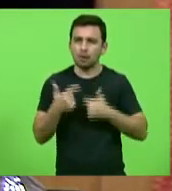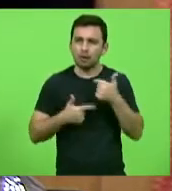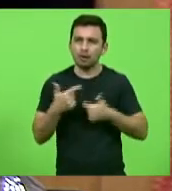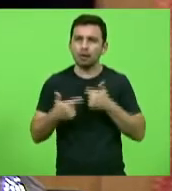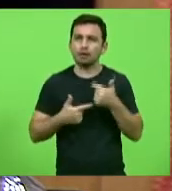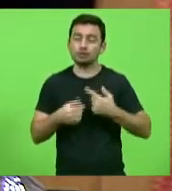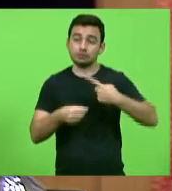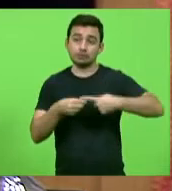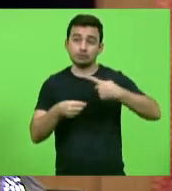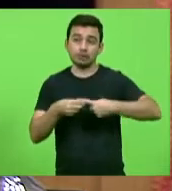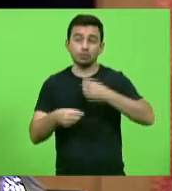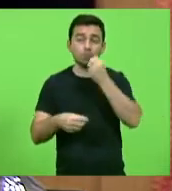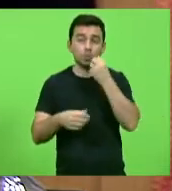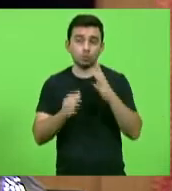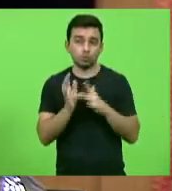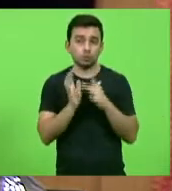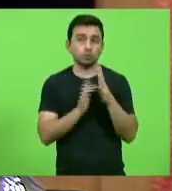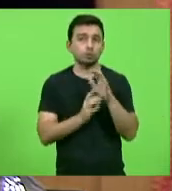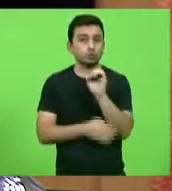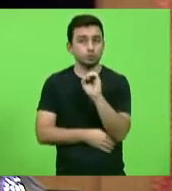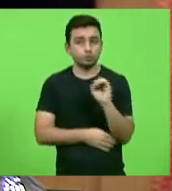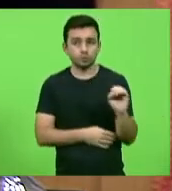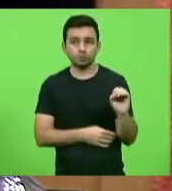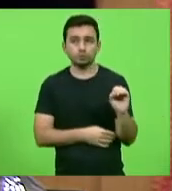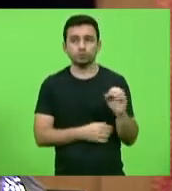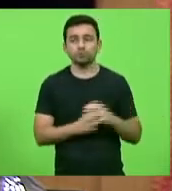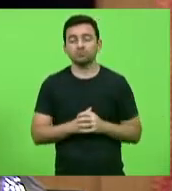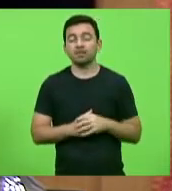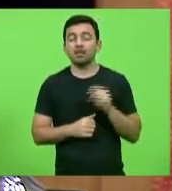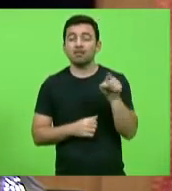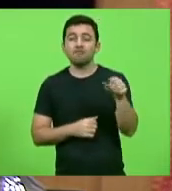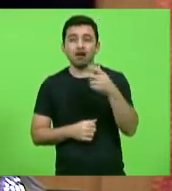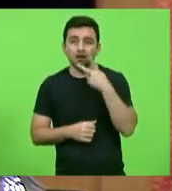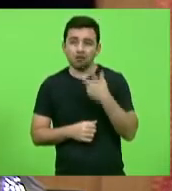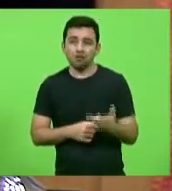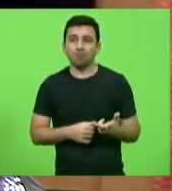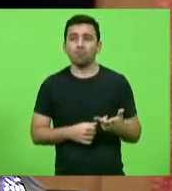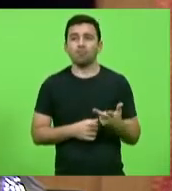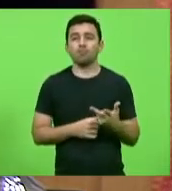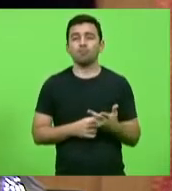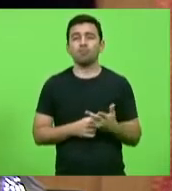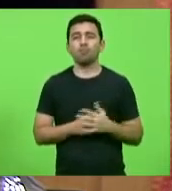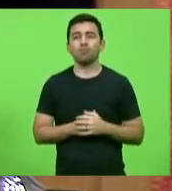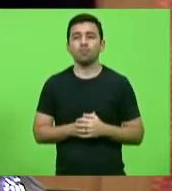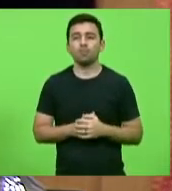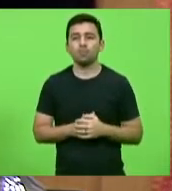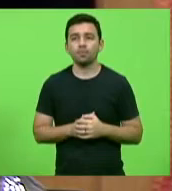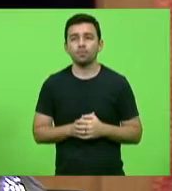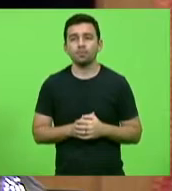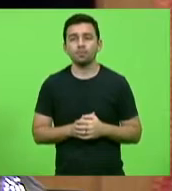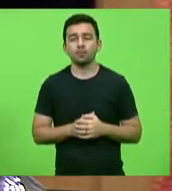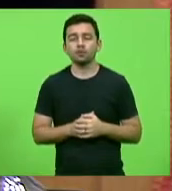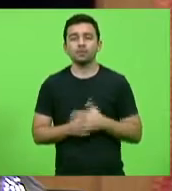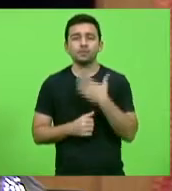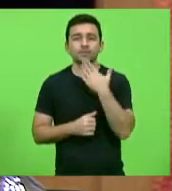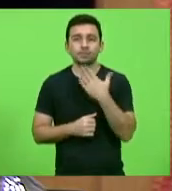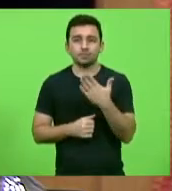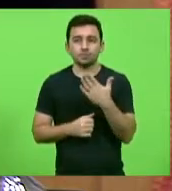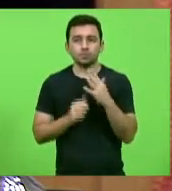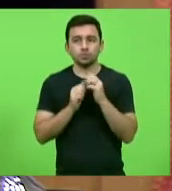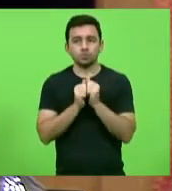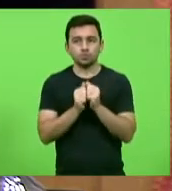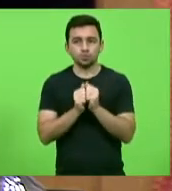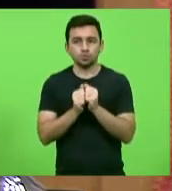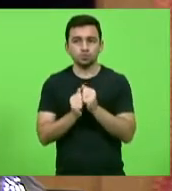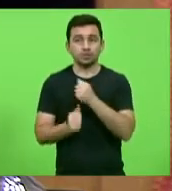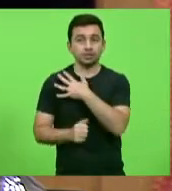município de Bom Jesus do Oeste e que nos relatava quando solicitou, junto com o